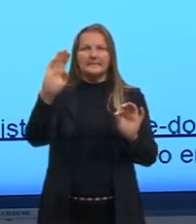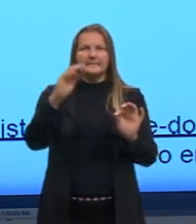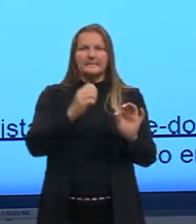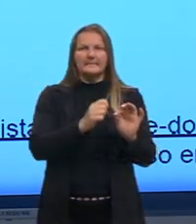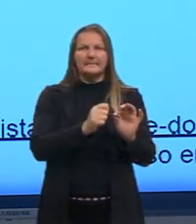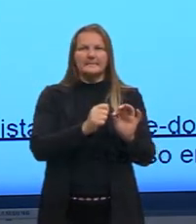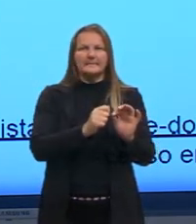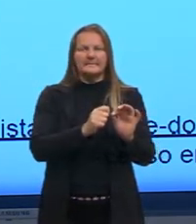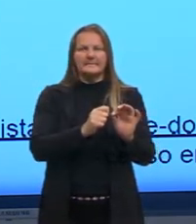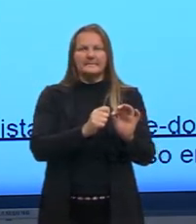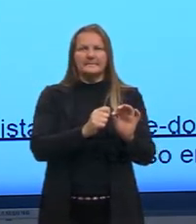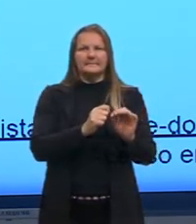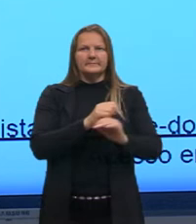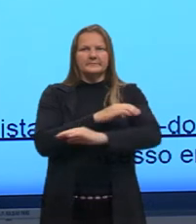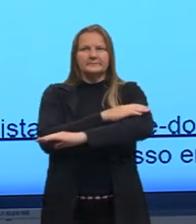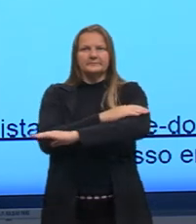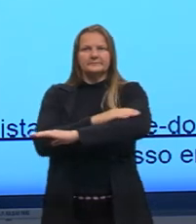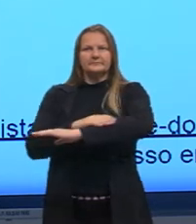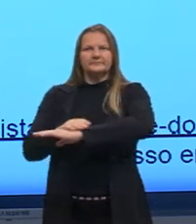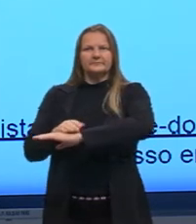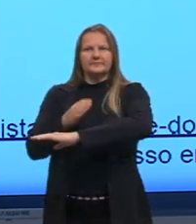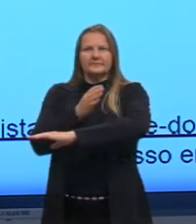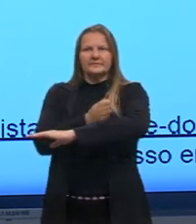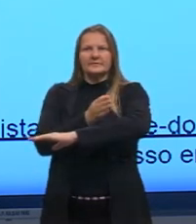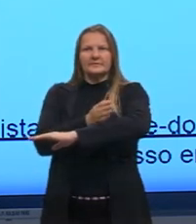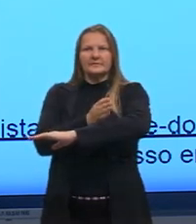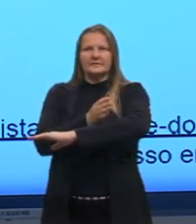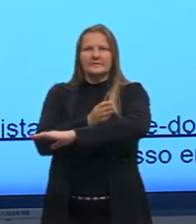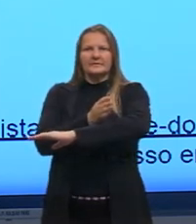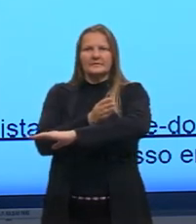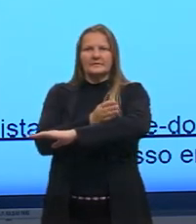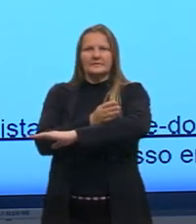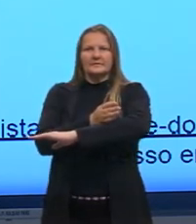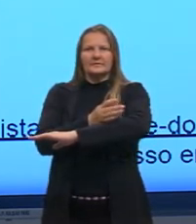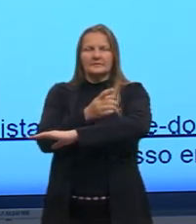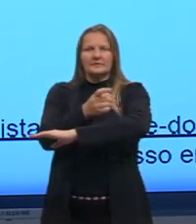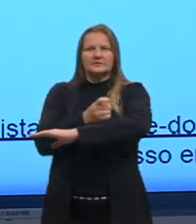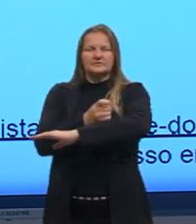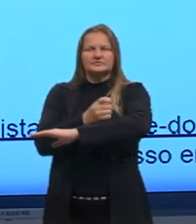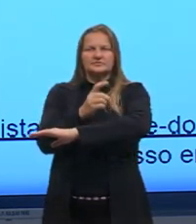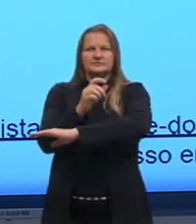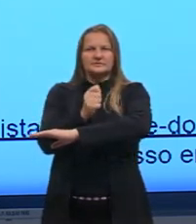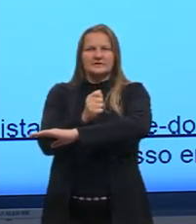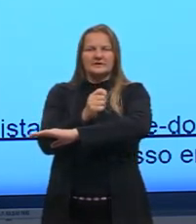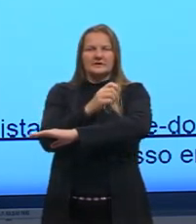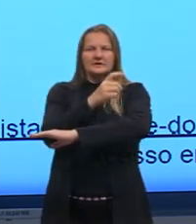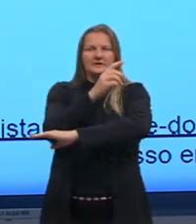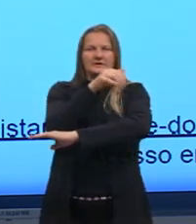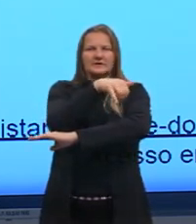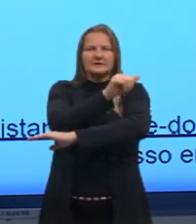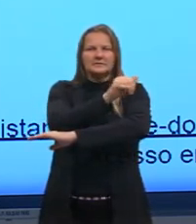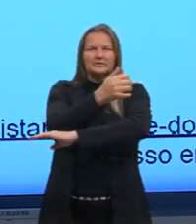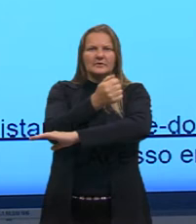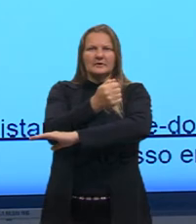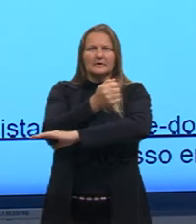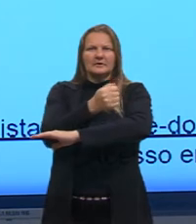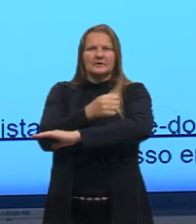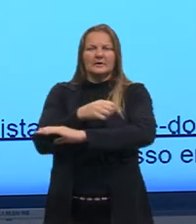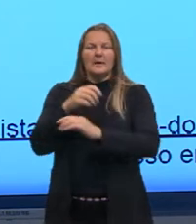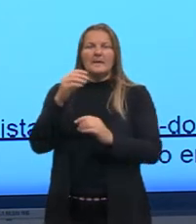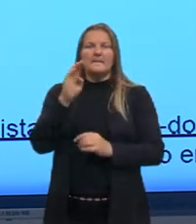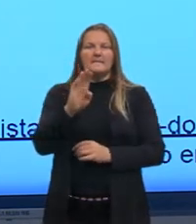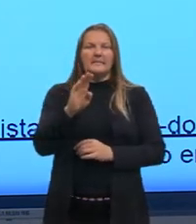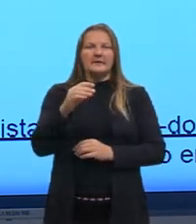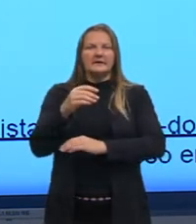A, ele tem, então, o par ordenado dele, né, XA, YA, e o ponto B, o par